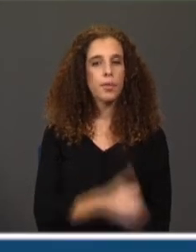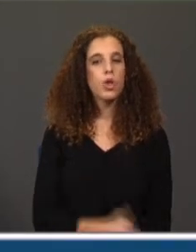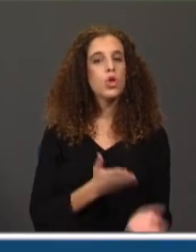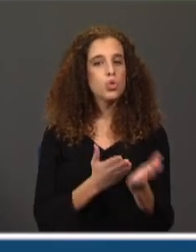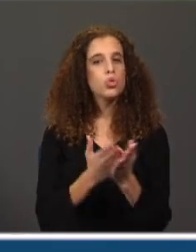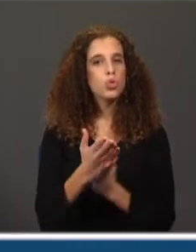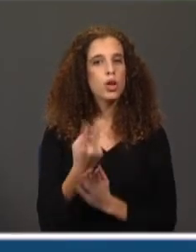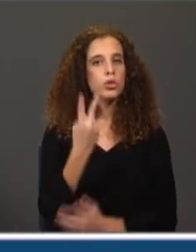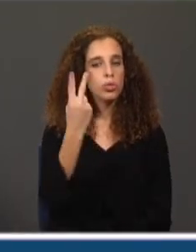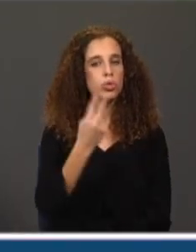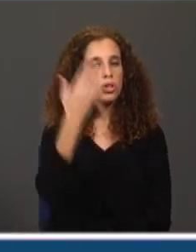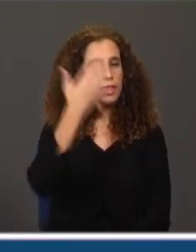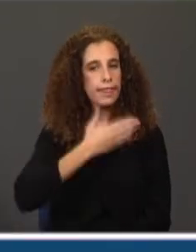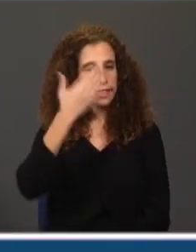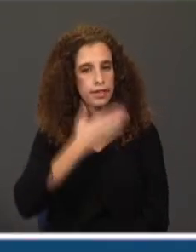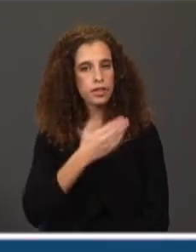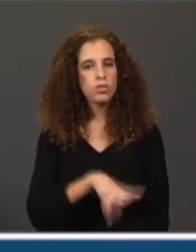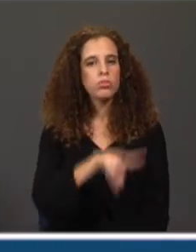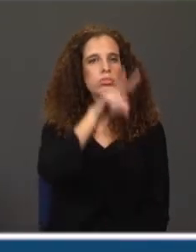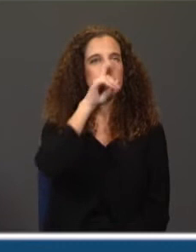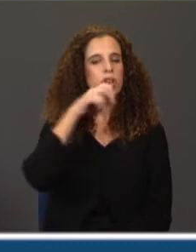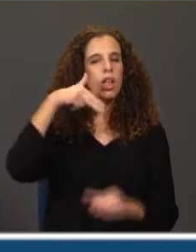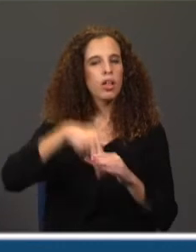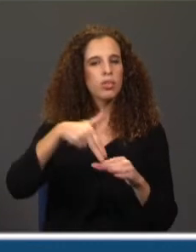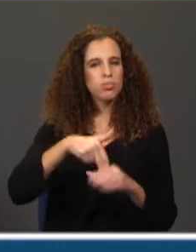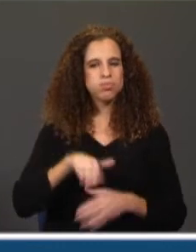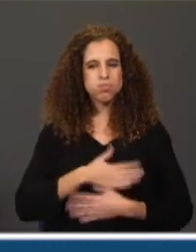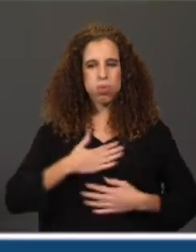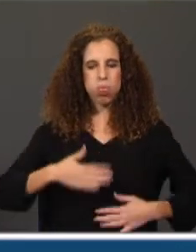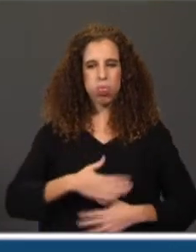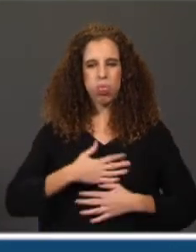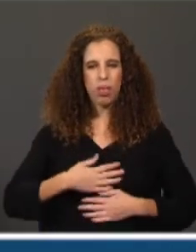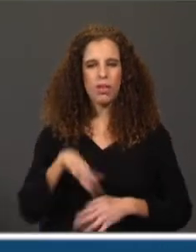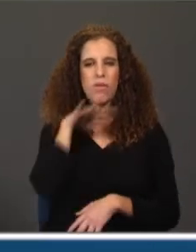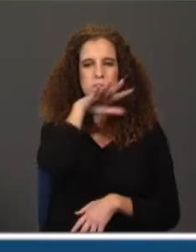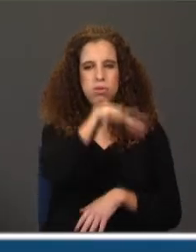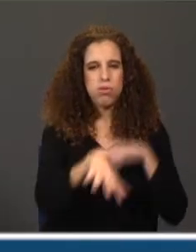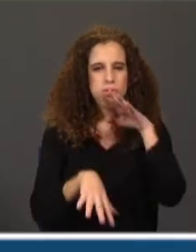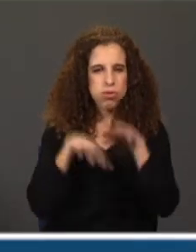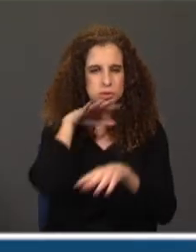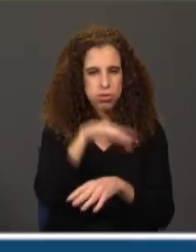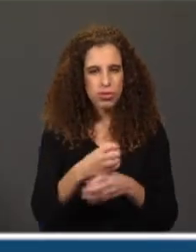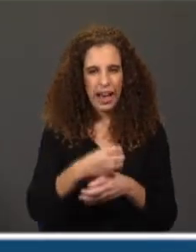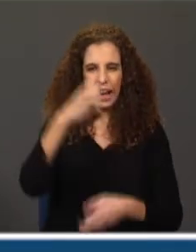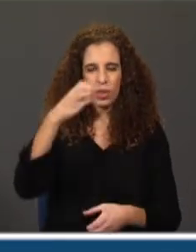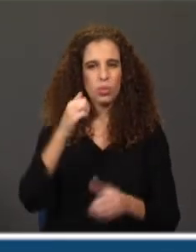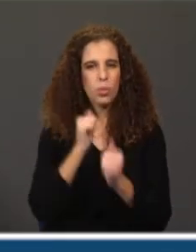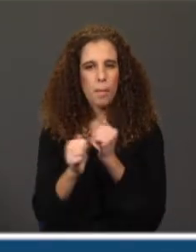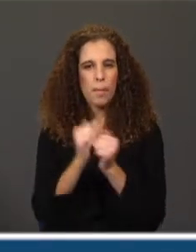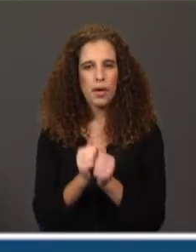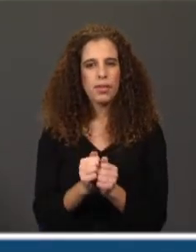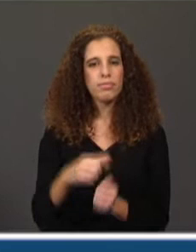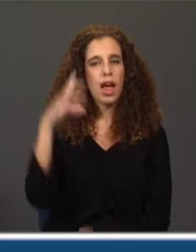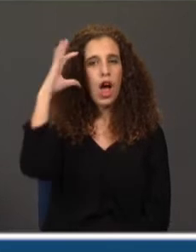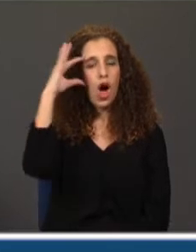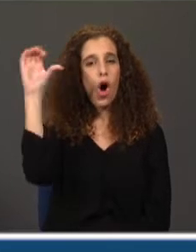Durante os dois primeiros dias, o cheiro da gasolina enjoou-me e vomitava para cartuchos de papel. Íamos ficando em hotéis pelo